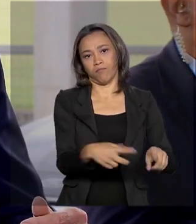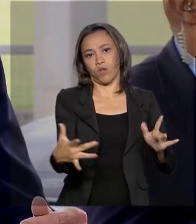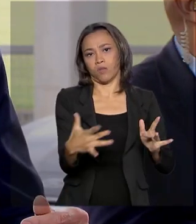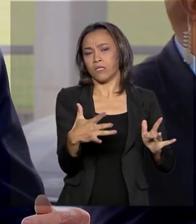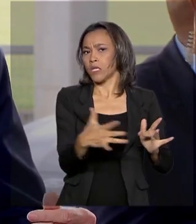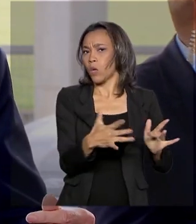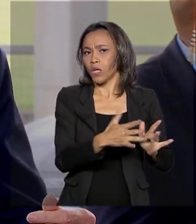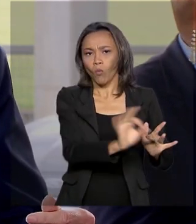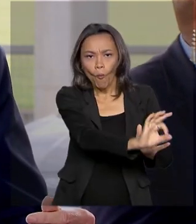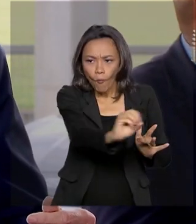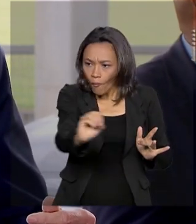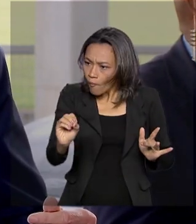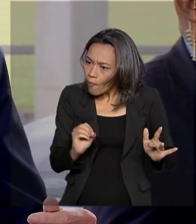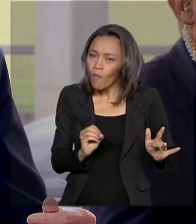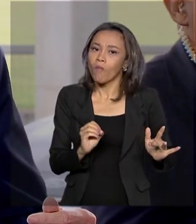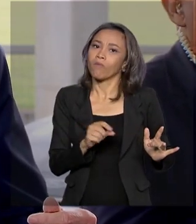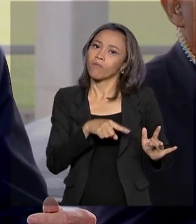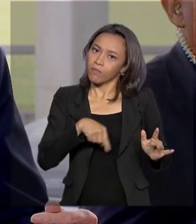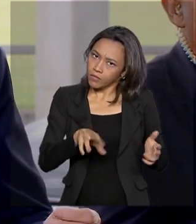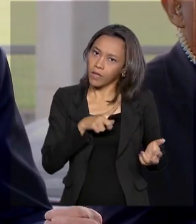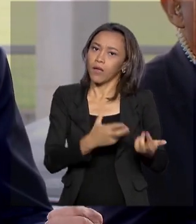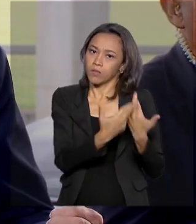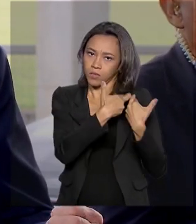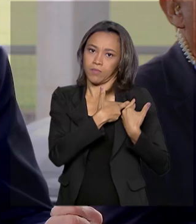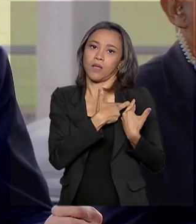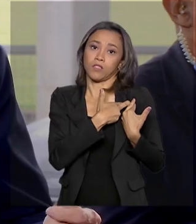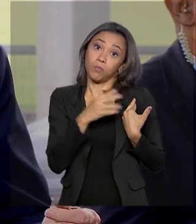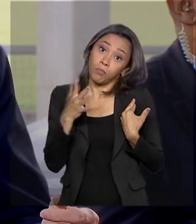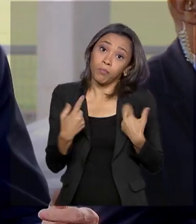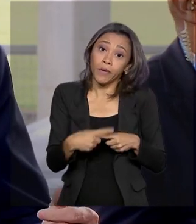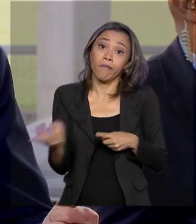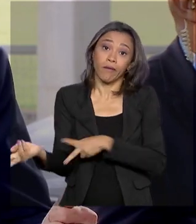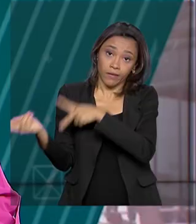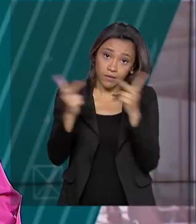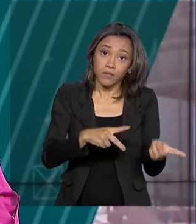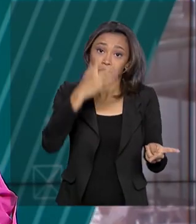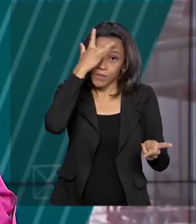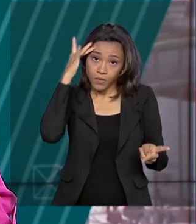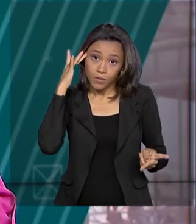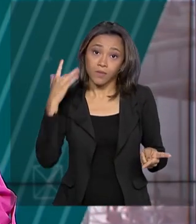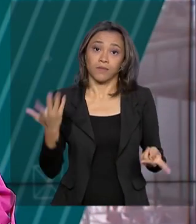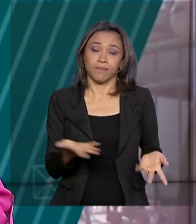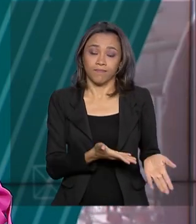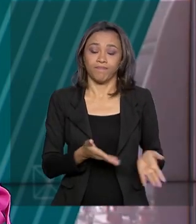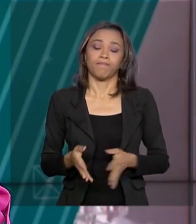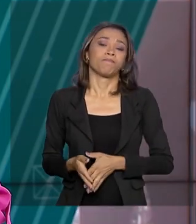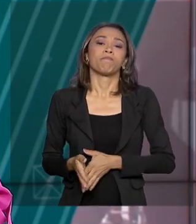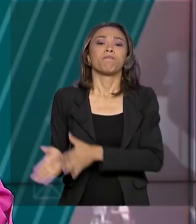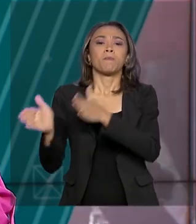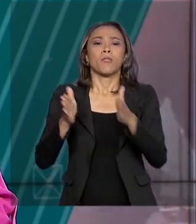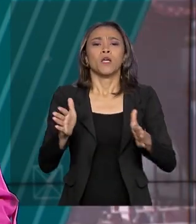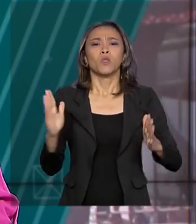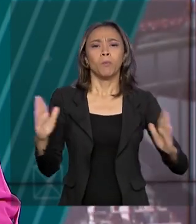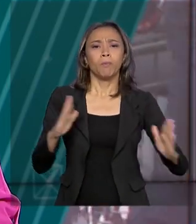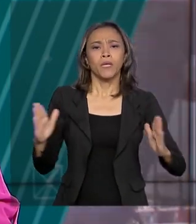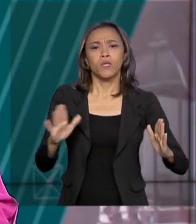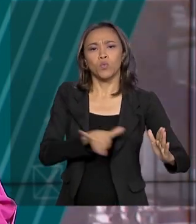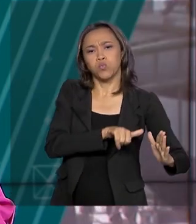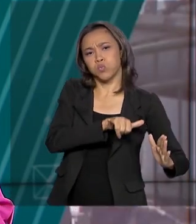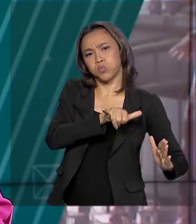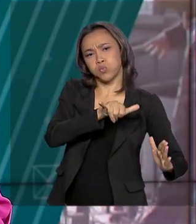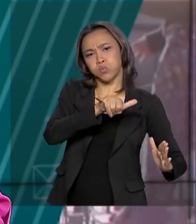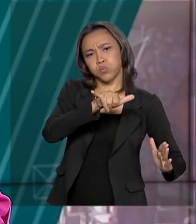responsabilidade, acima de tudo, trazendo esse pessoal de lá para cá. E durante o voo, o nosso repórter